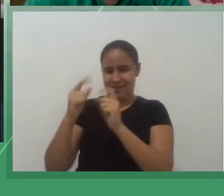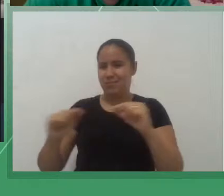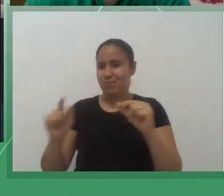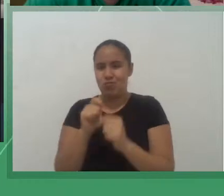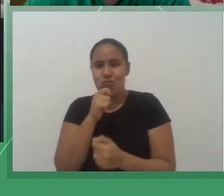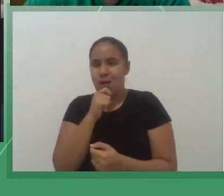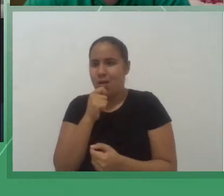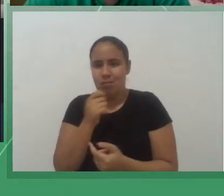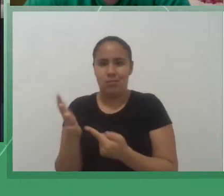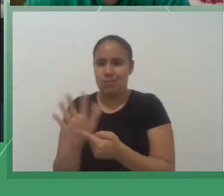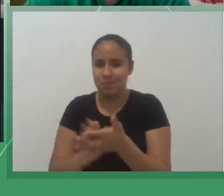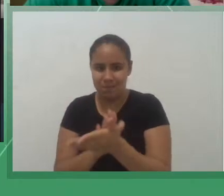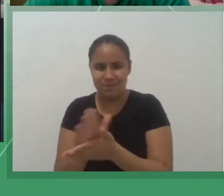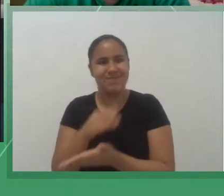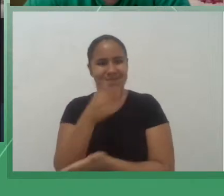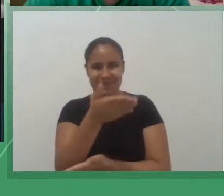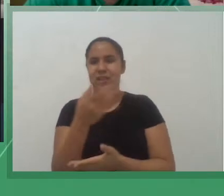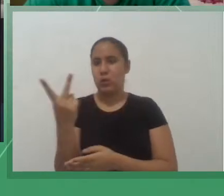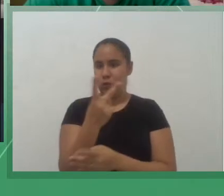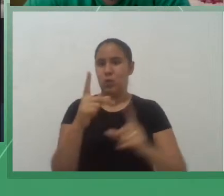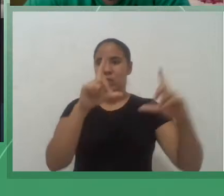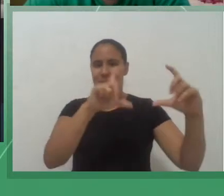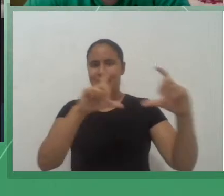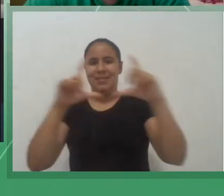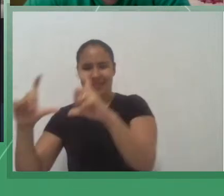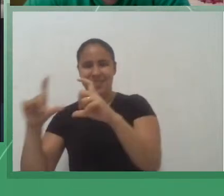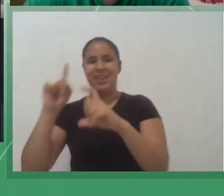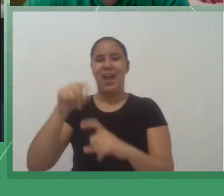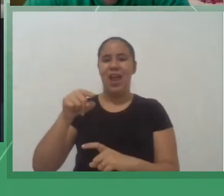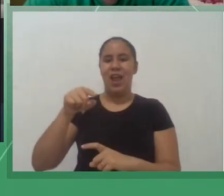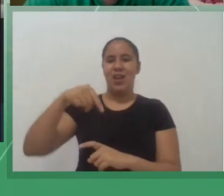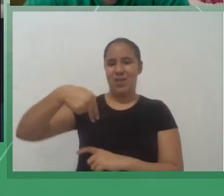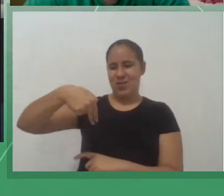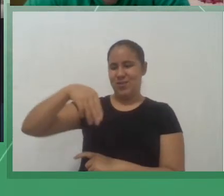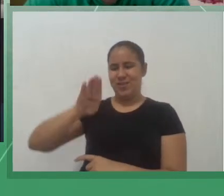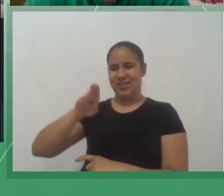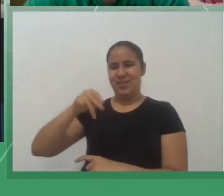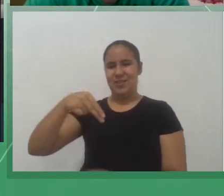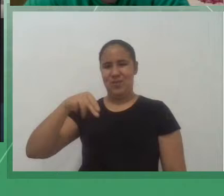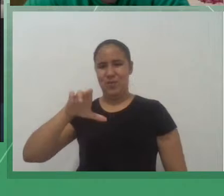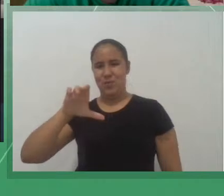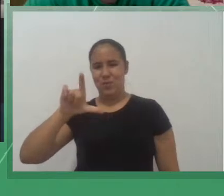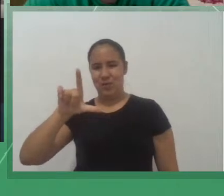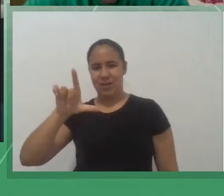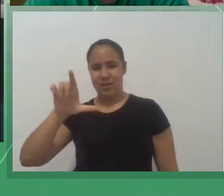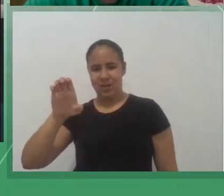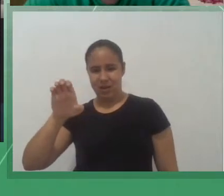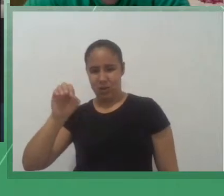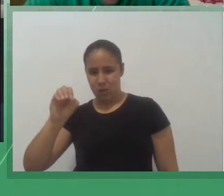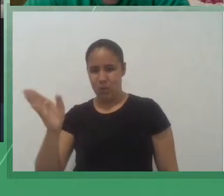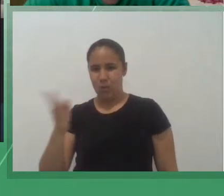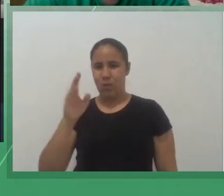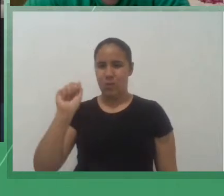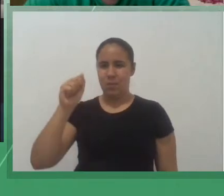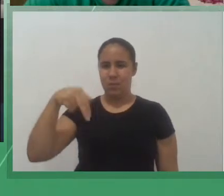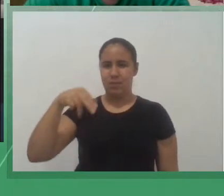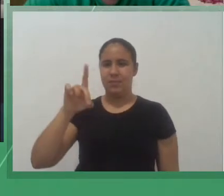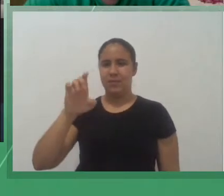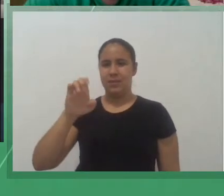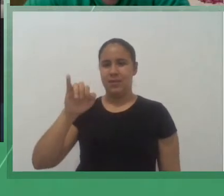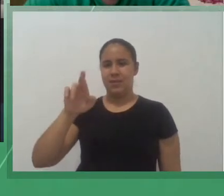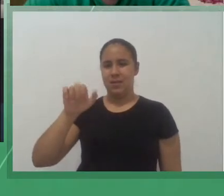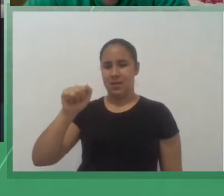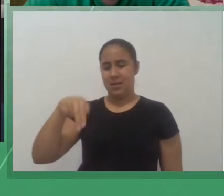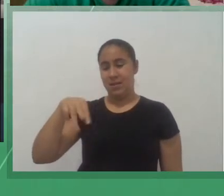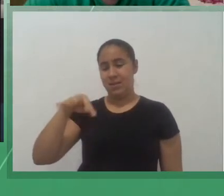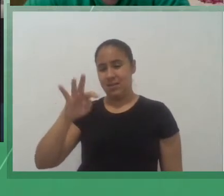essas ambas imagens são intituladas núcleo bandeirante são de 59 e de fato são do núcleo bandeirante nós podemos ver autores